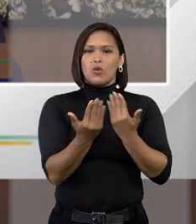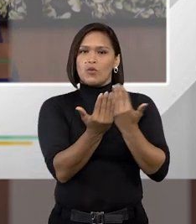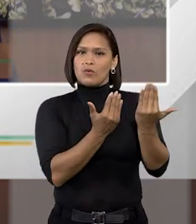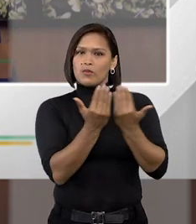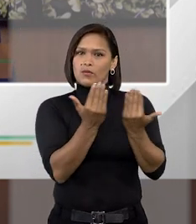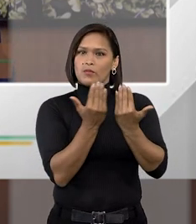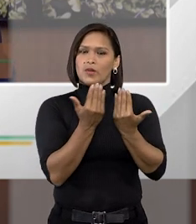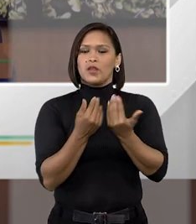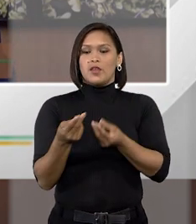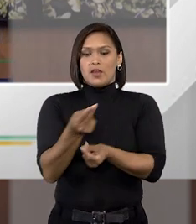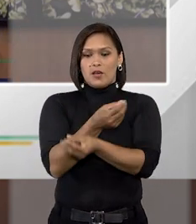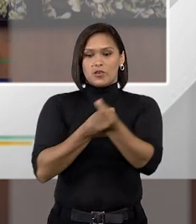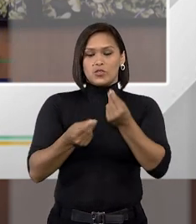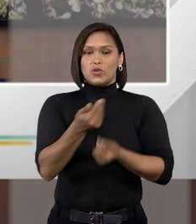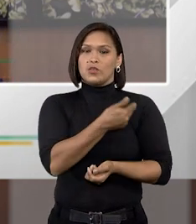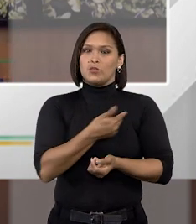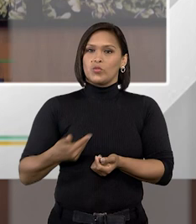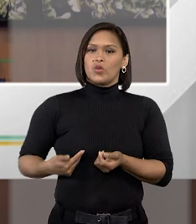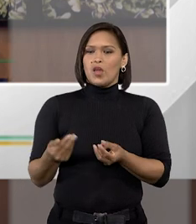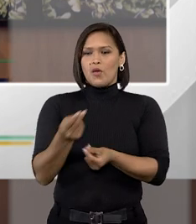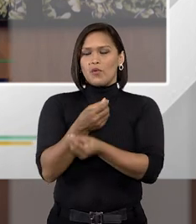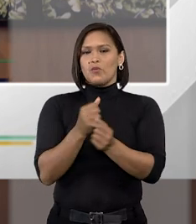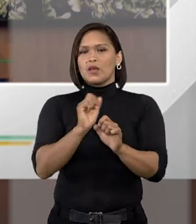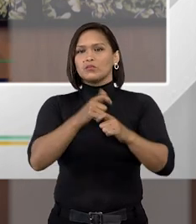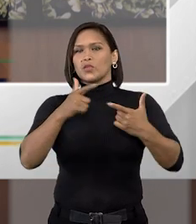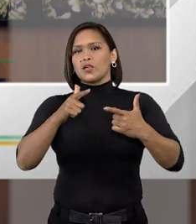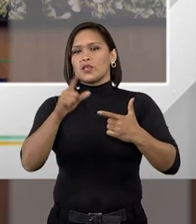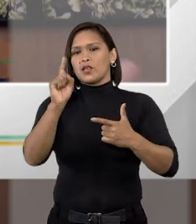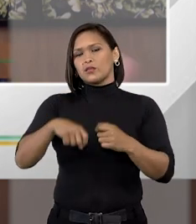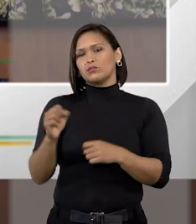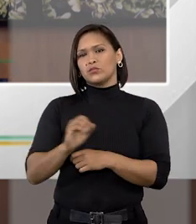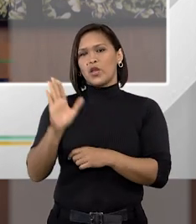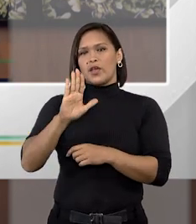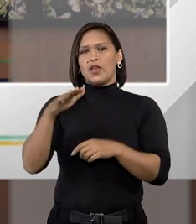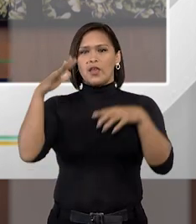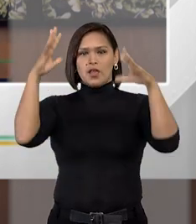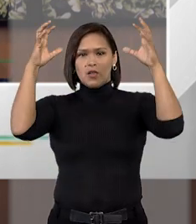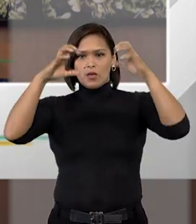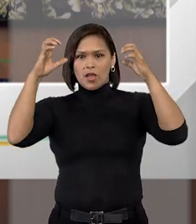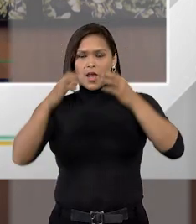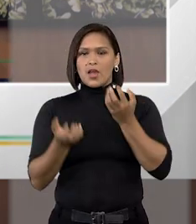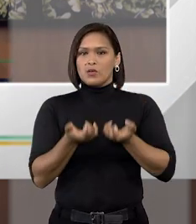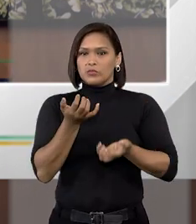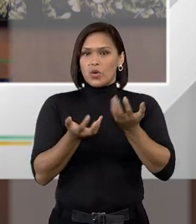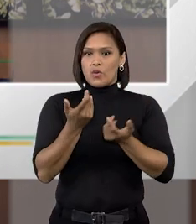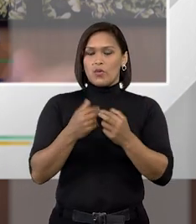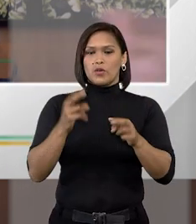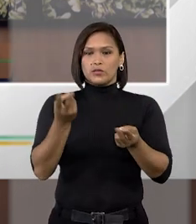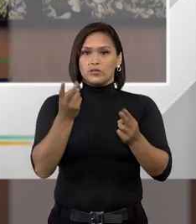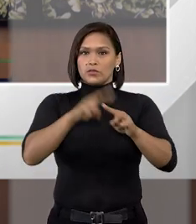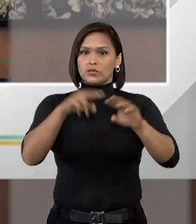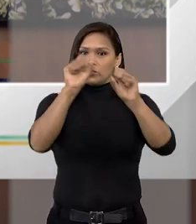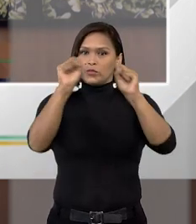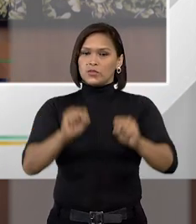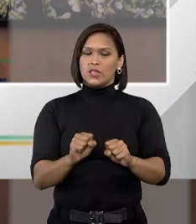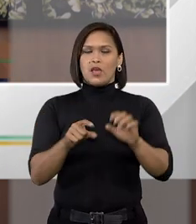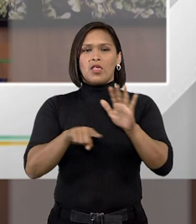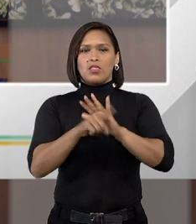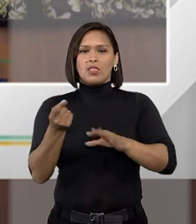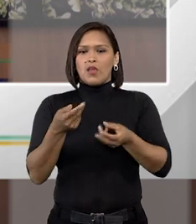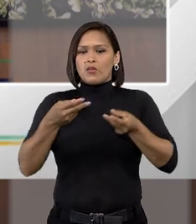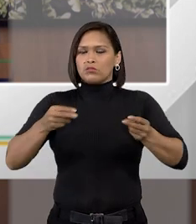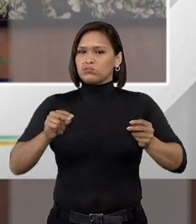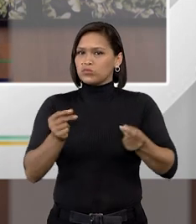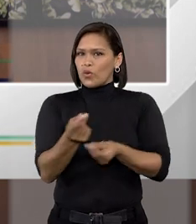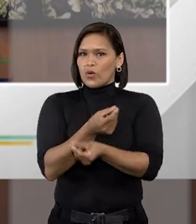comparativamente às contas públicas nem era um gasto tão grande o aquecimento de água em um presídio não é um gasto estratosférico